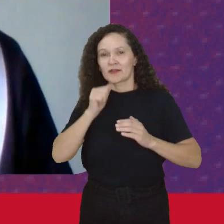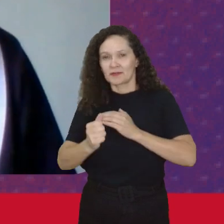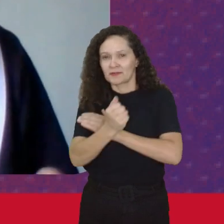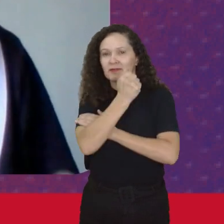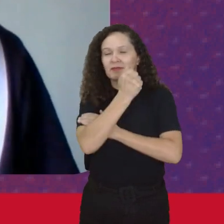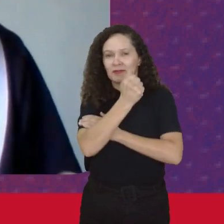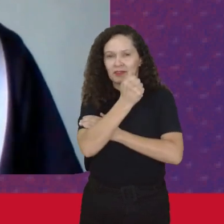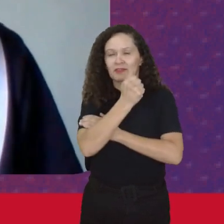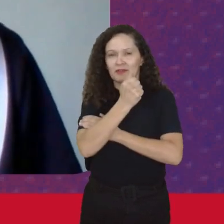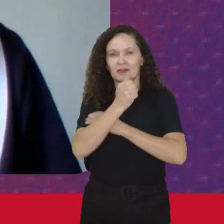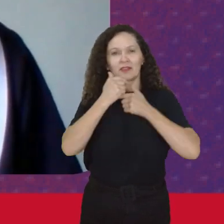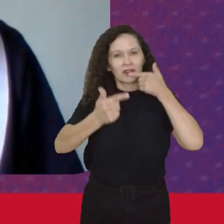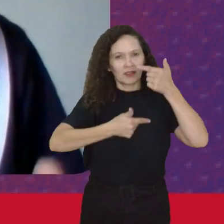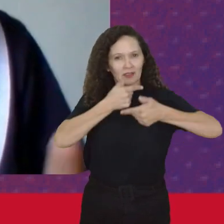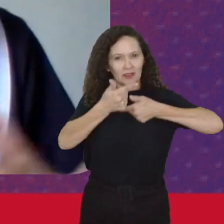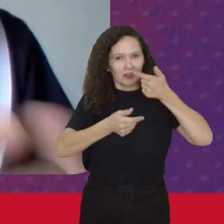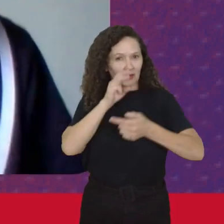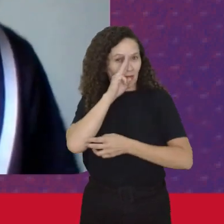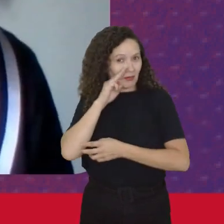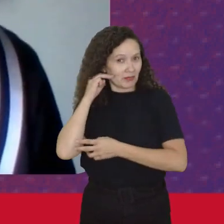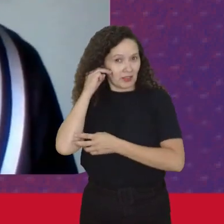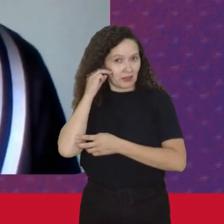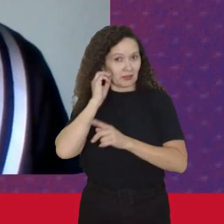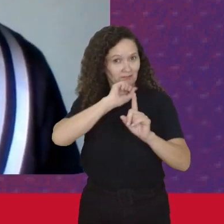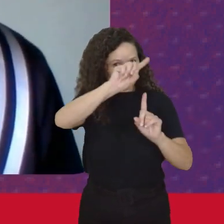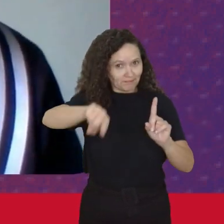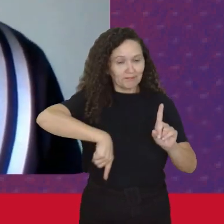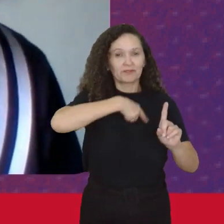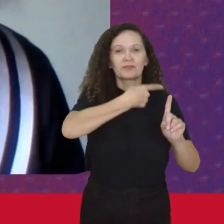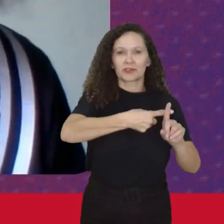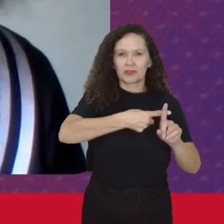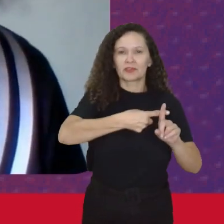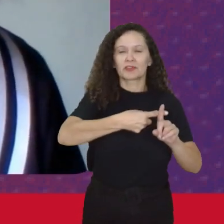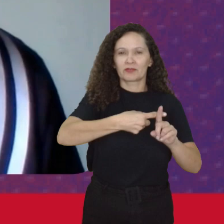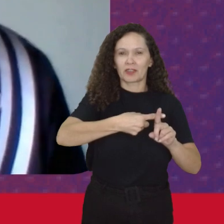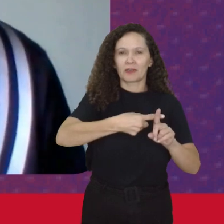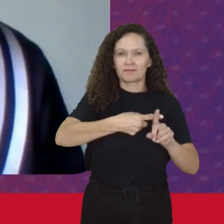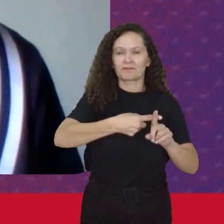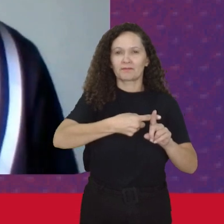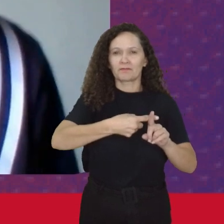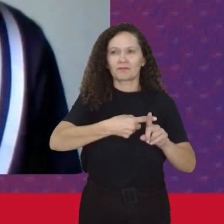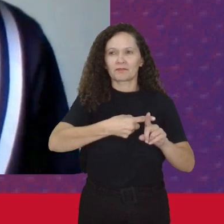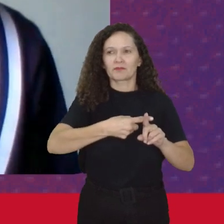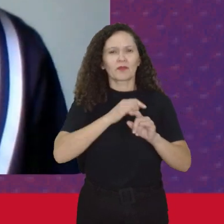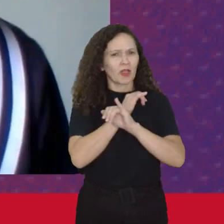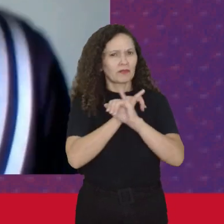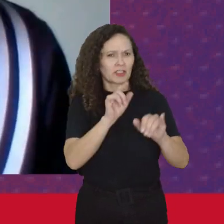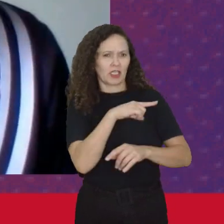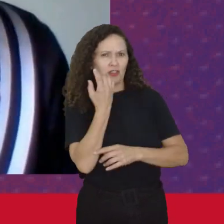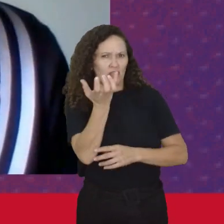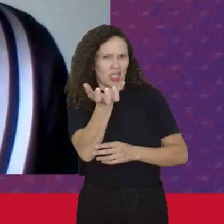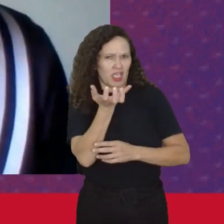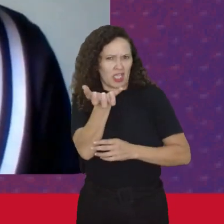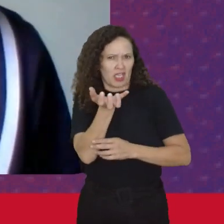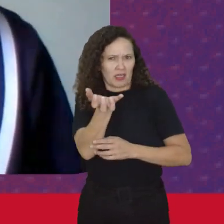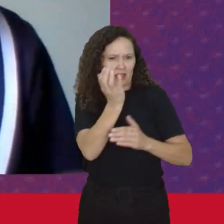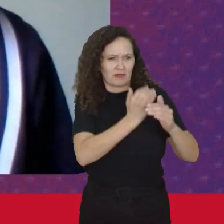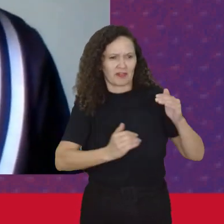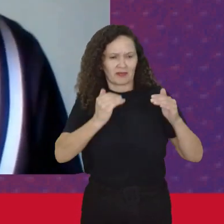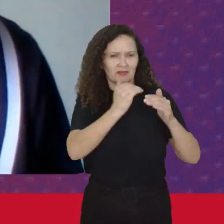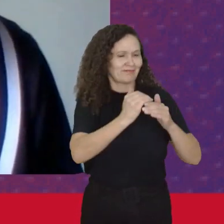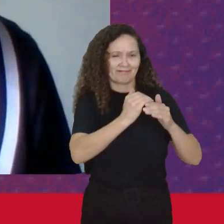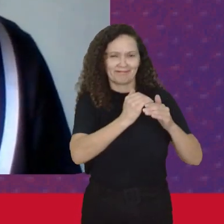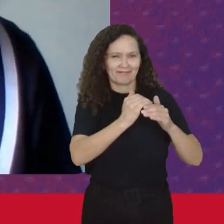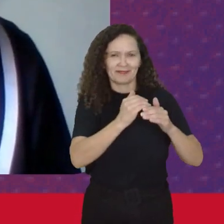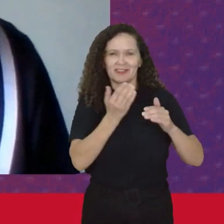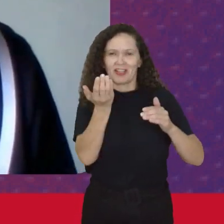Que trabalhava mais Essa ideia De positivar O feminino De dizer Olha Nós não queremos Não queremos a igualdade Porque